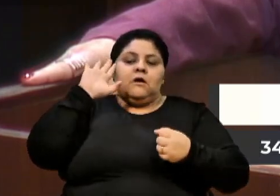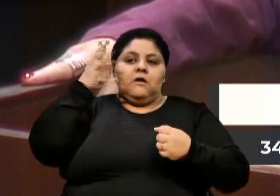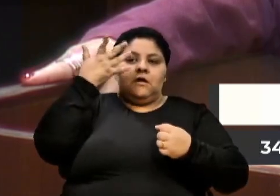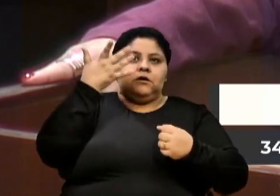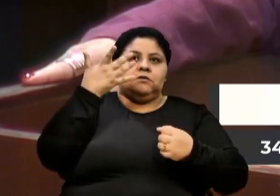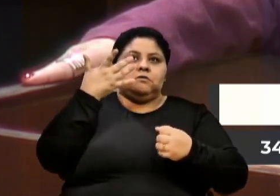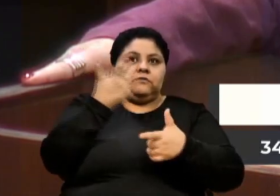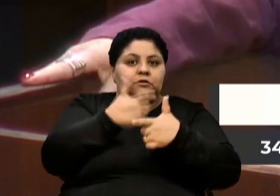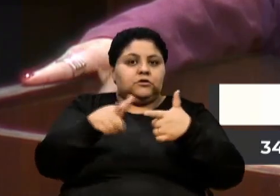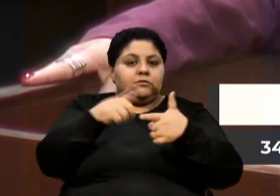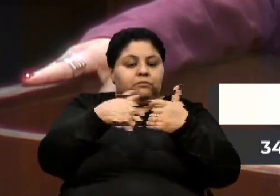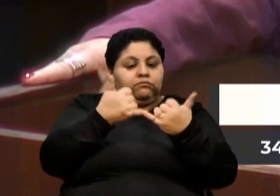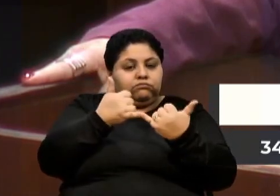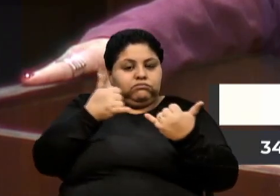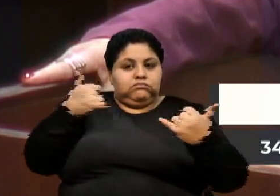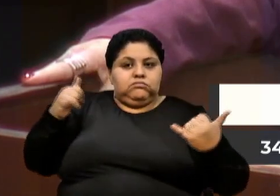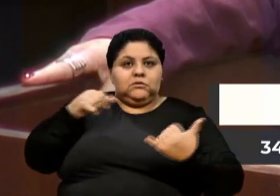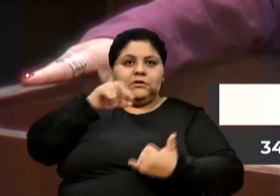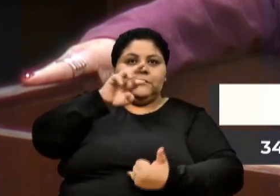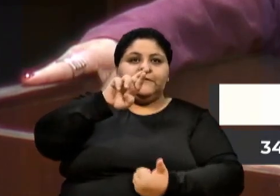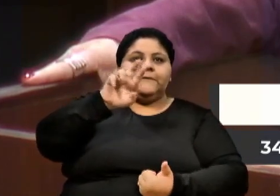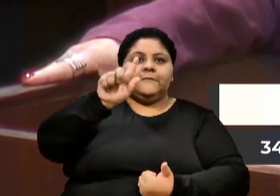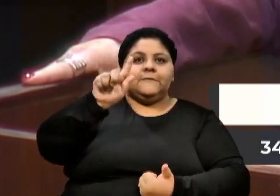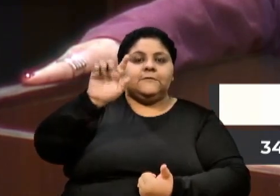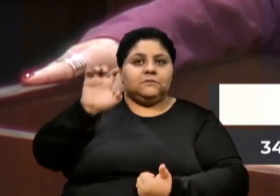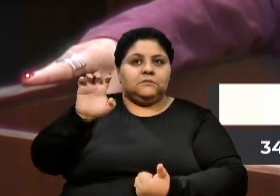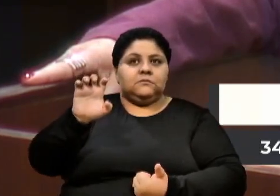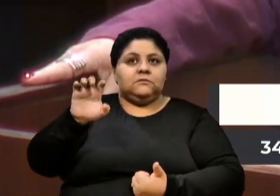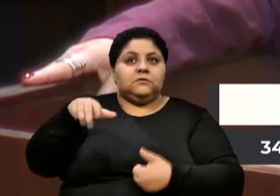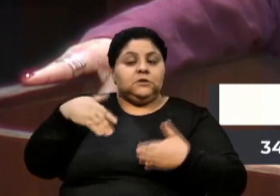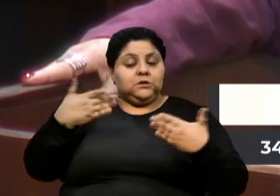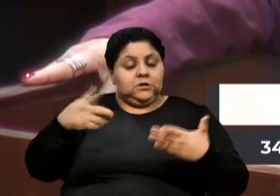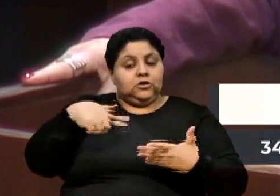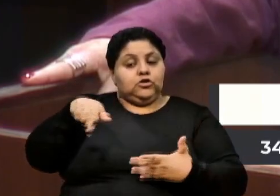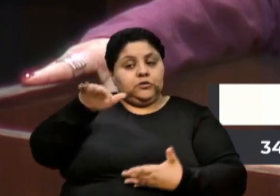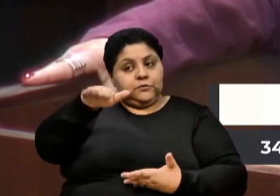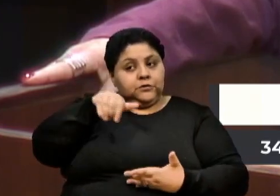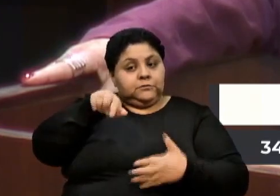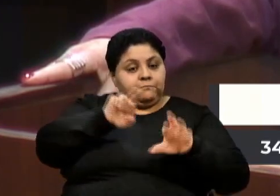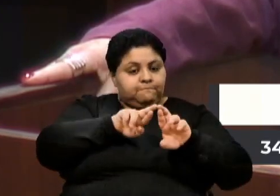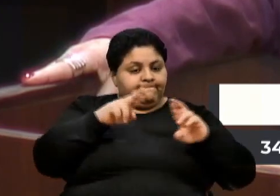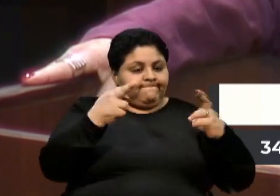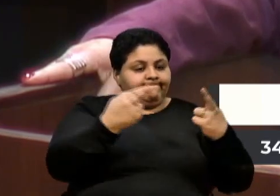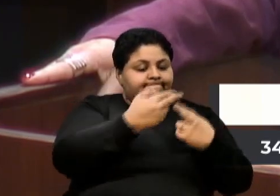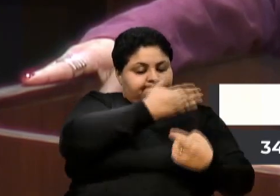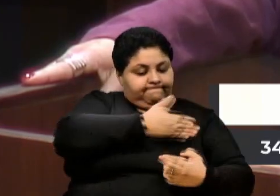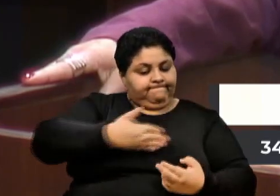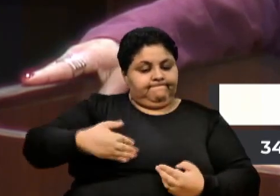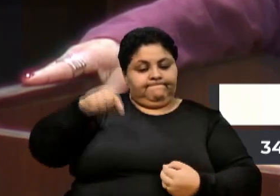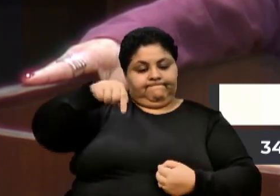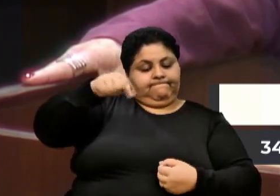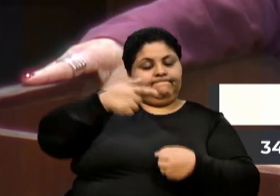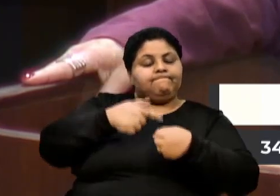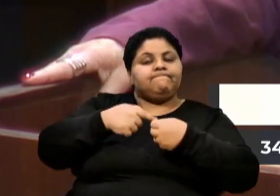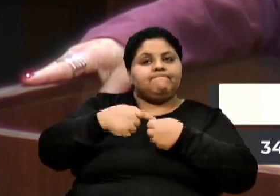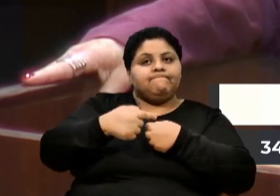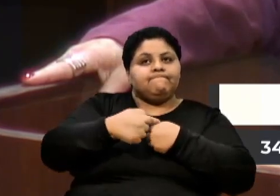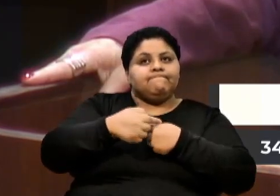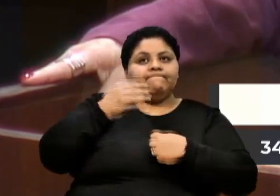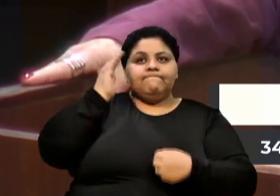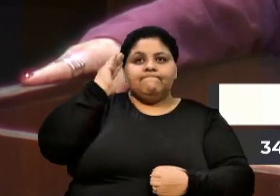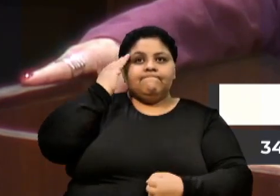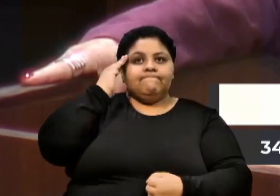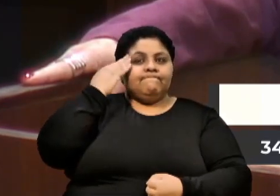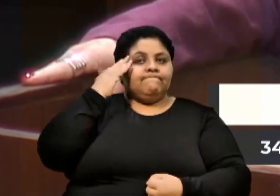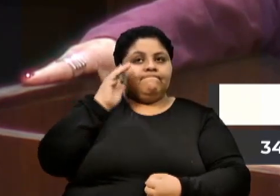RG, então, nós estamos para chamar uma audiência pública, uma reunião pública aqui em Caxias, não sei se vai ser possível